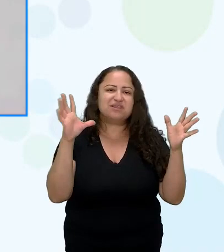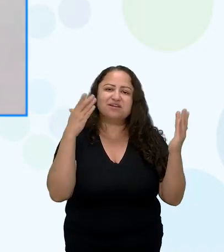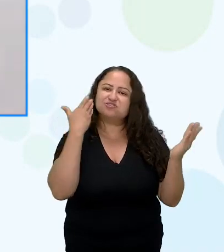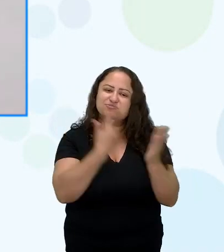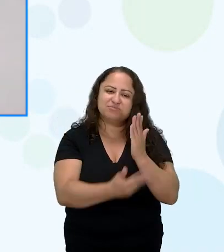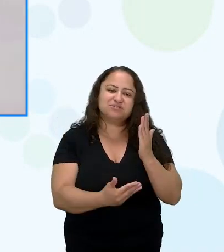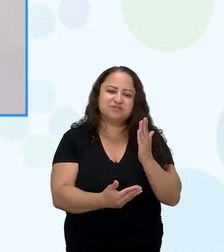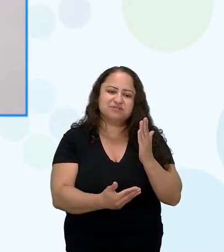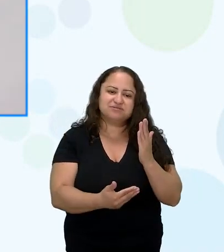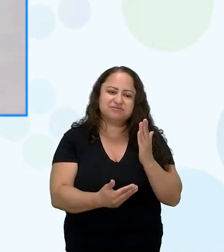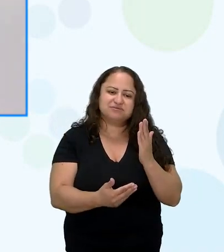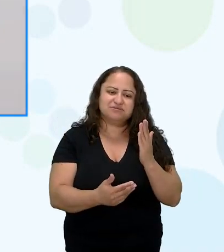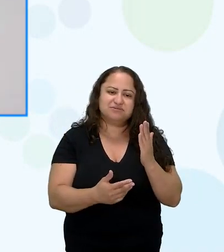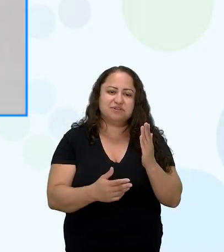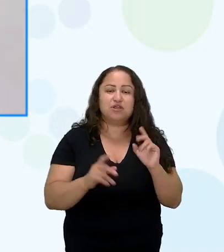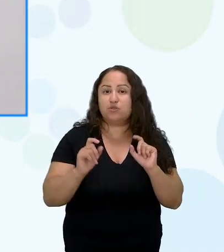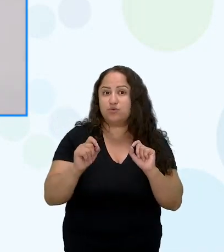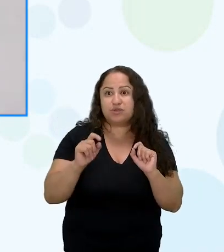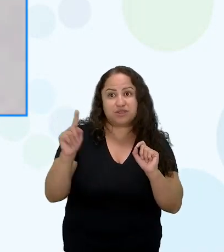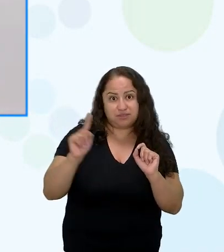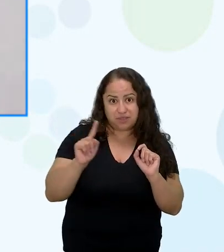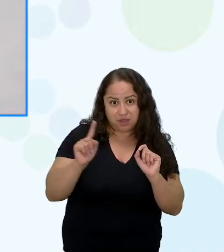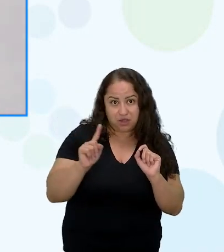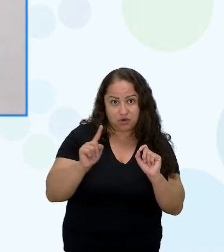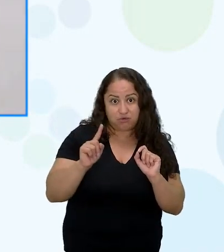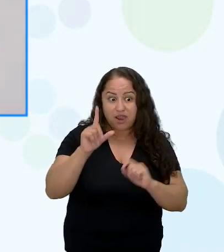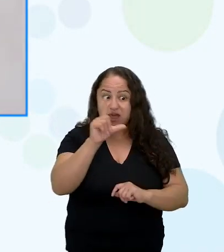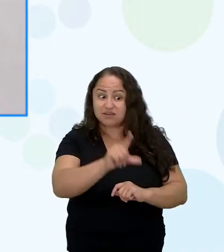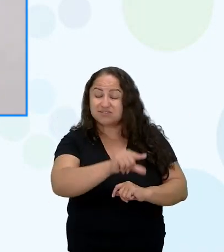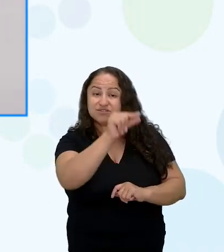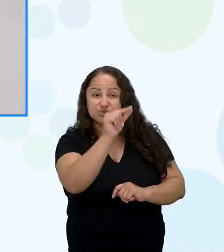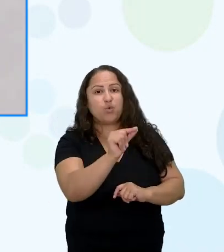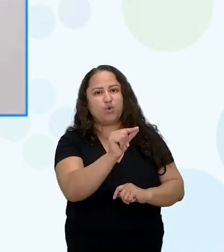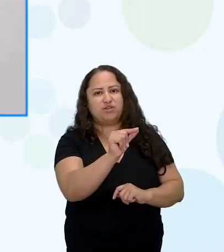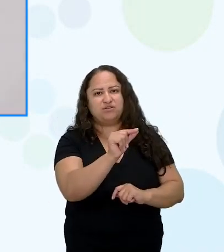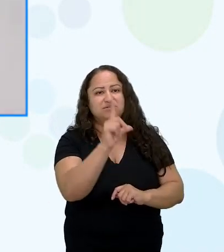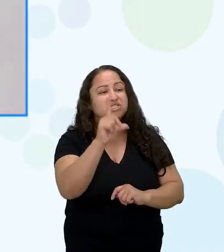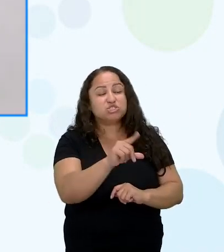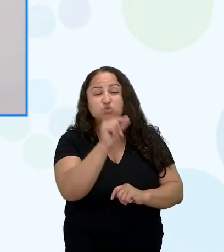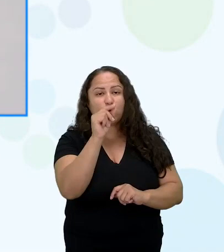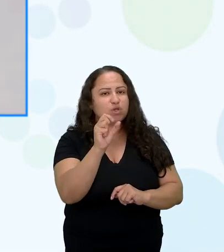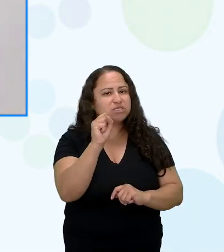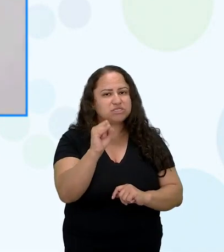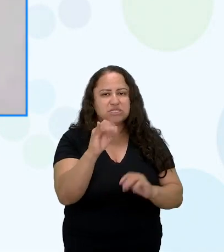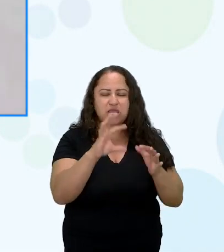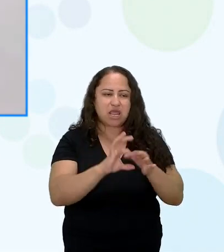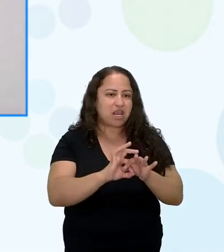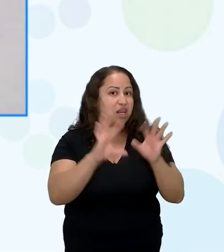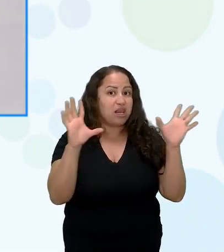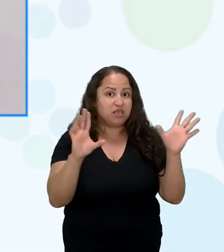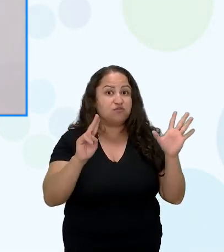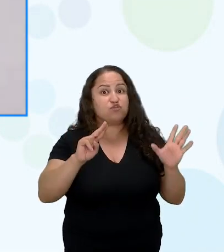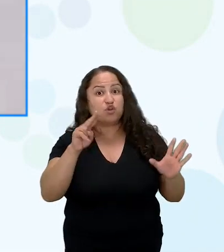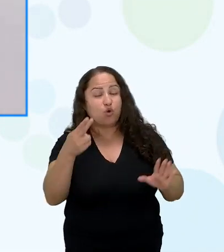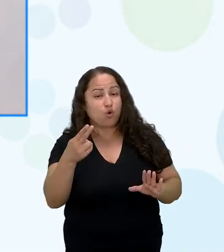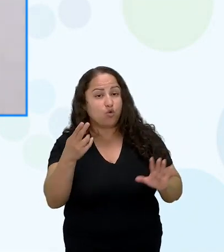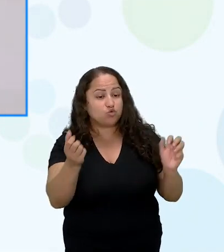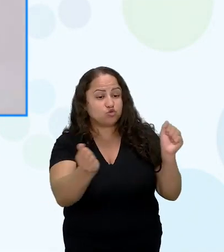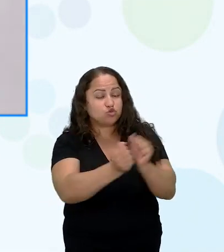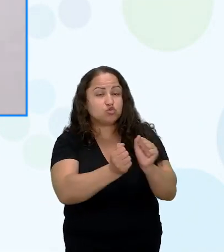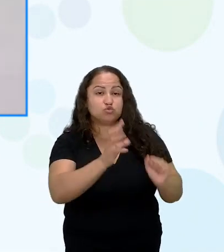ela teve não aí o que a Evelyn falou que ela teve essa opção né de escolher de ficar com esse amor